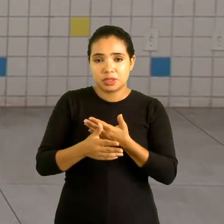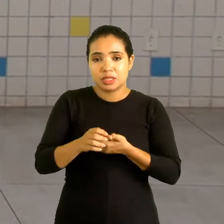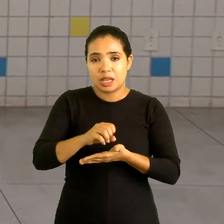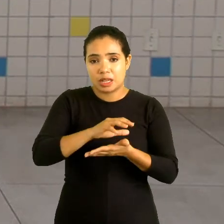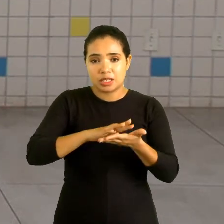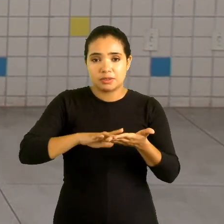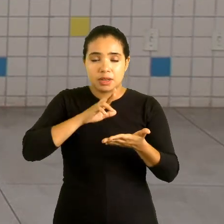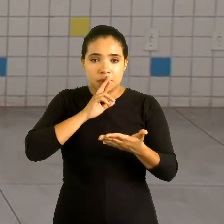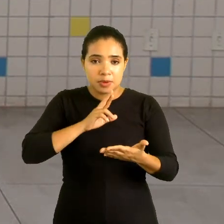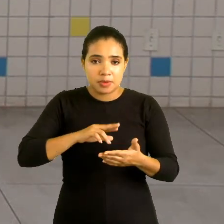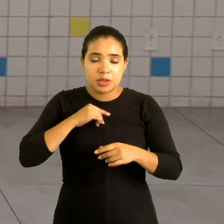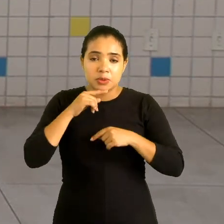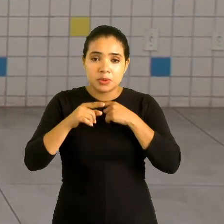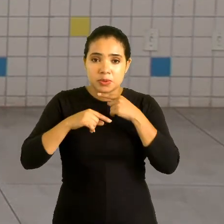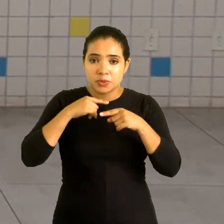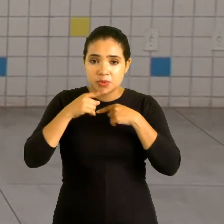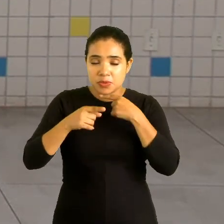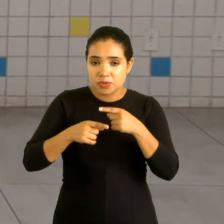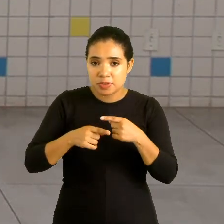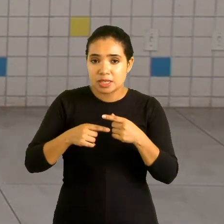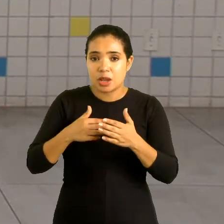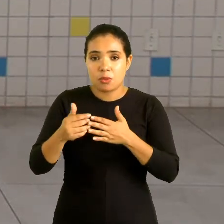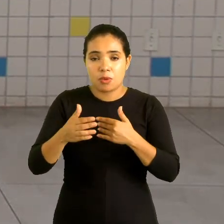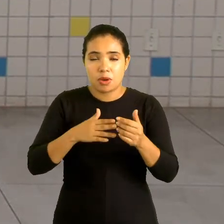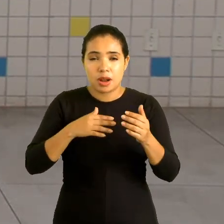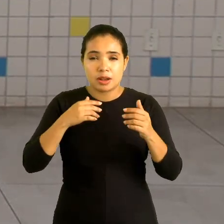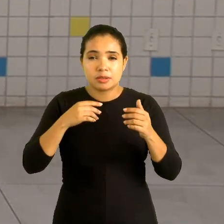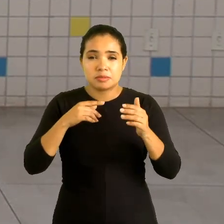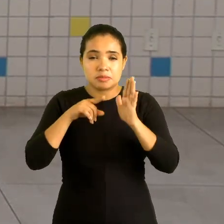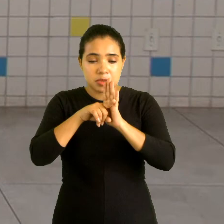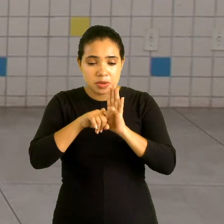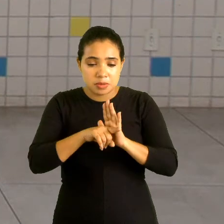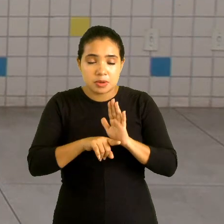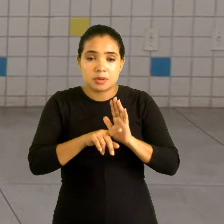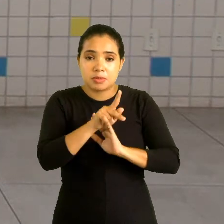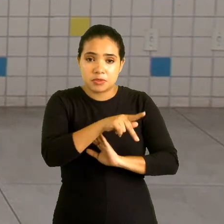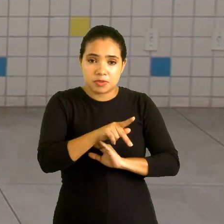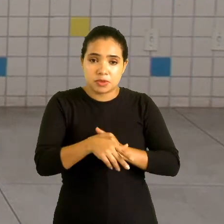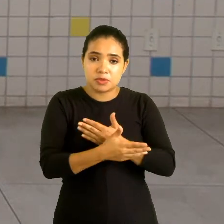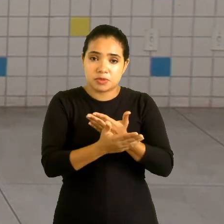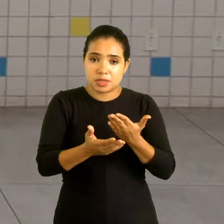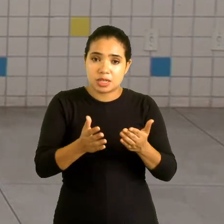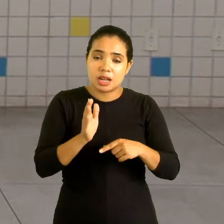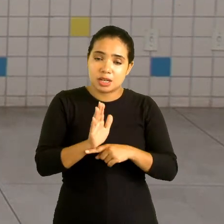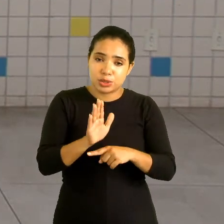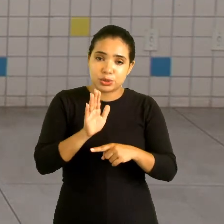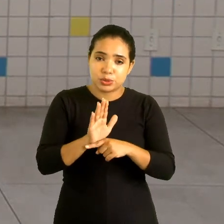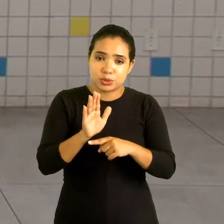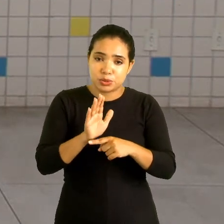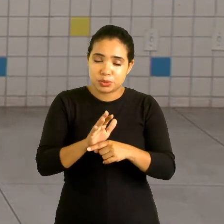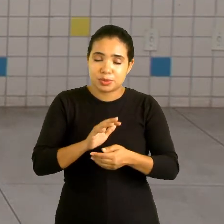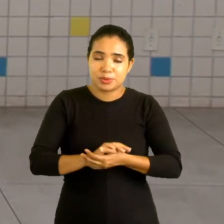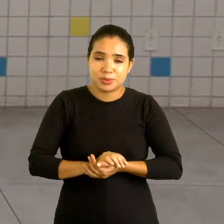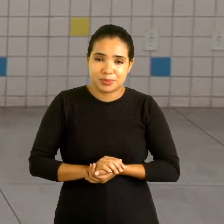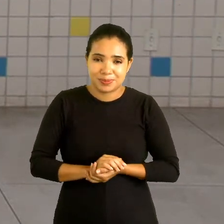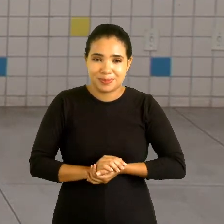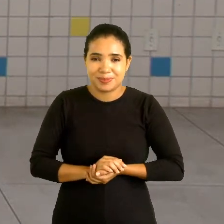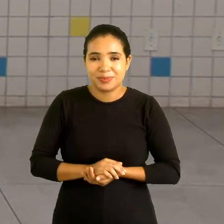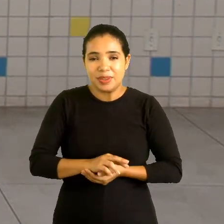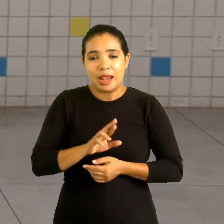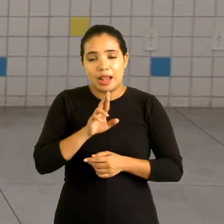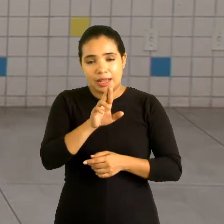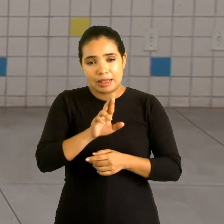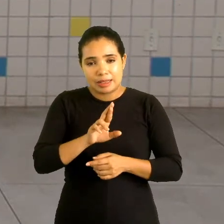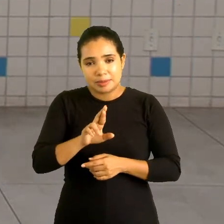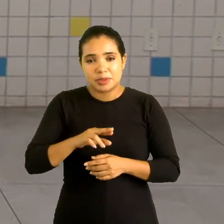atividades. qualquer dúvida, qualquer questionamento, perguntem para o professor de vocês porque ele vai estar aberto para responder